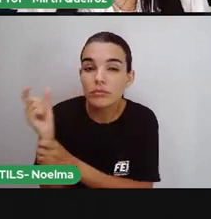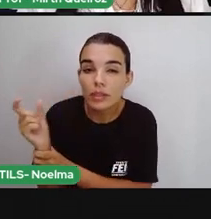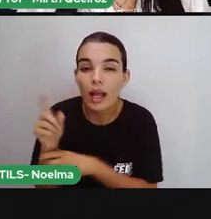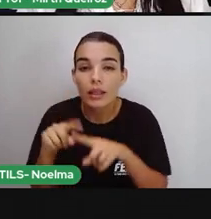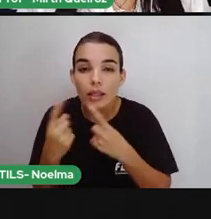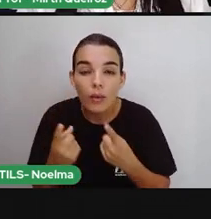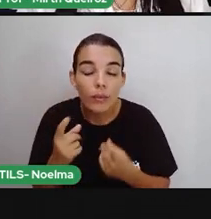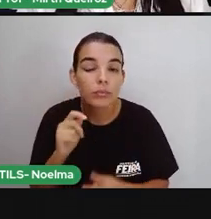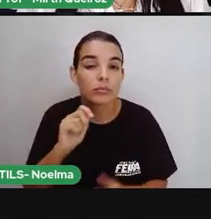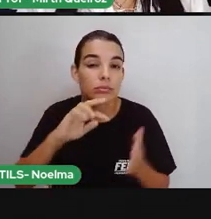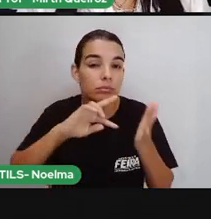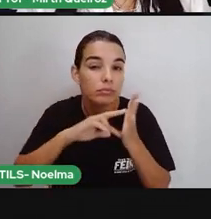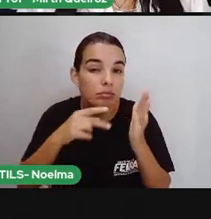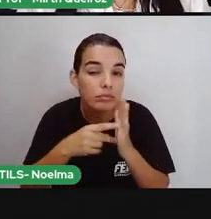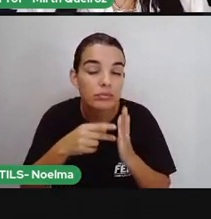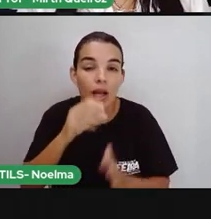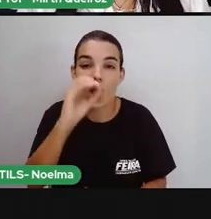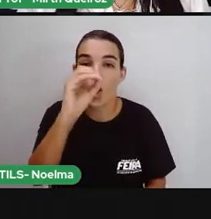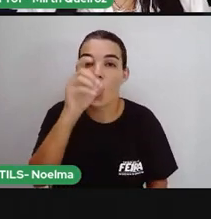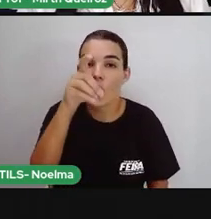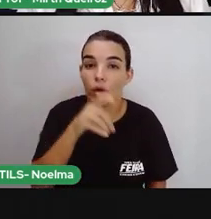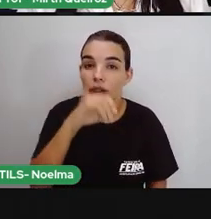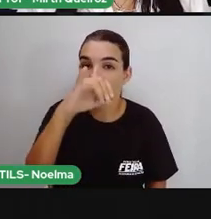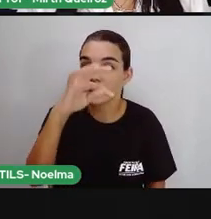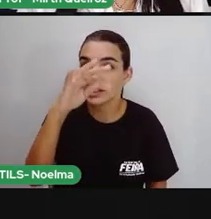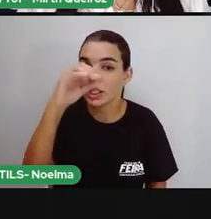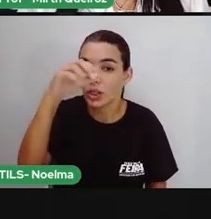palavra oxítona, certo?